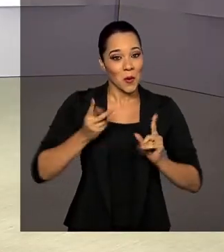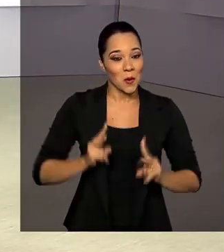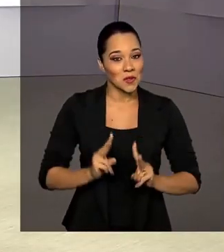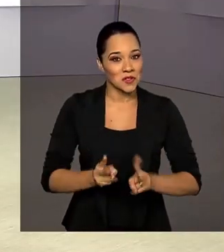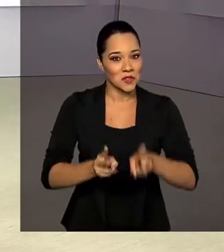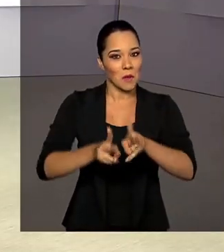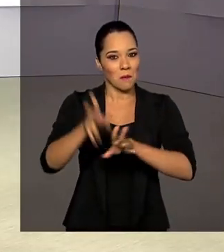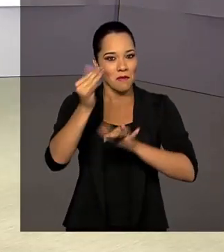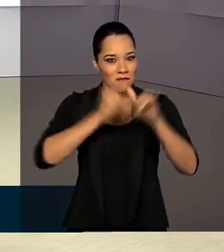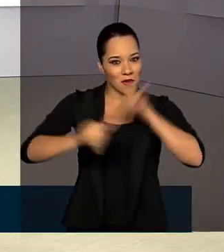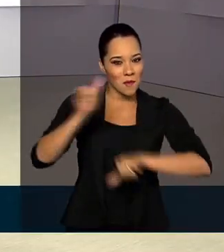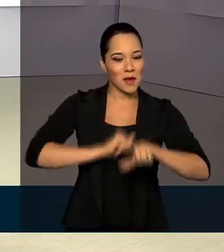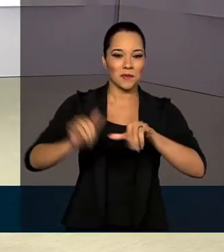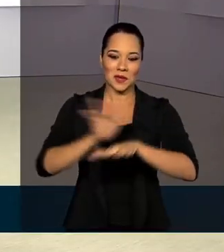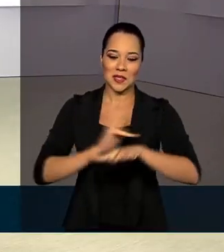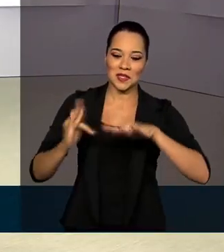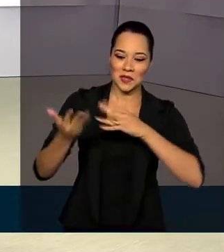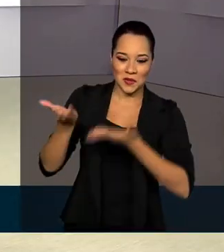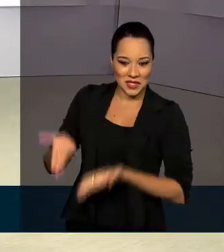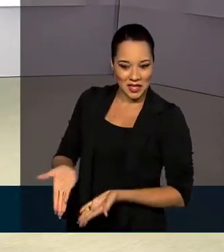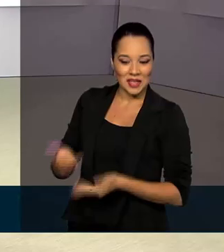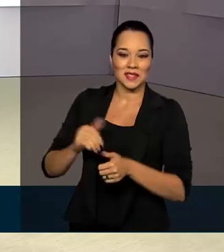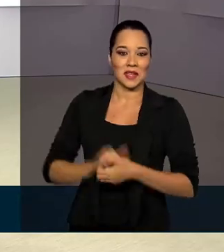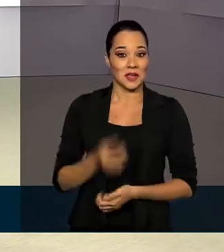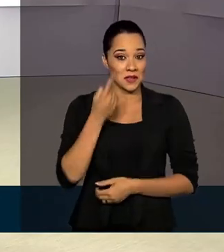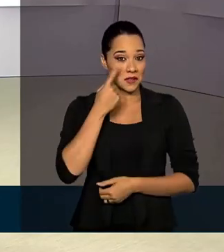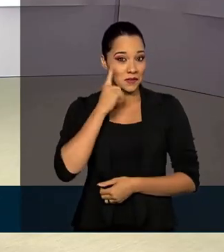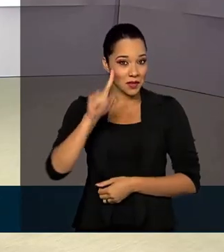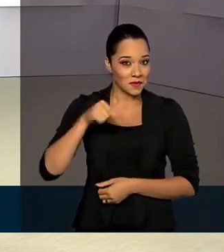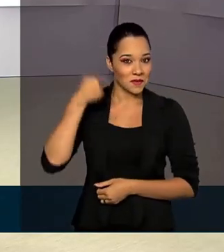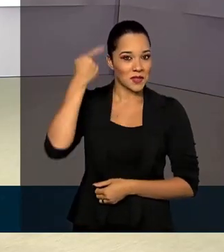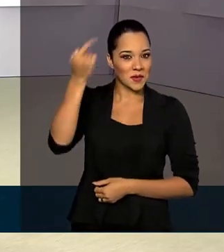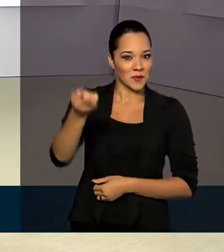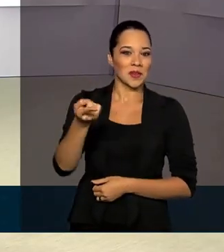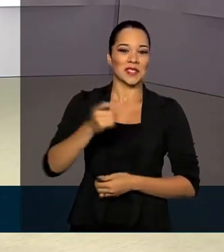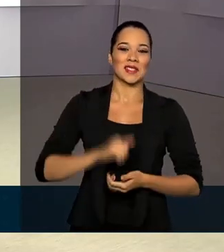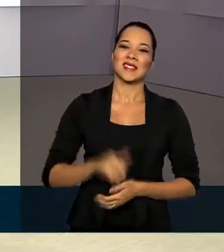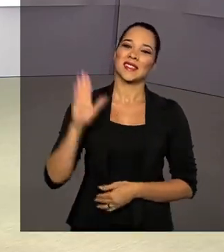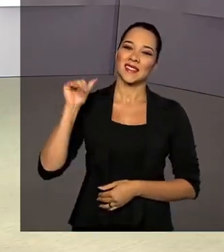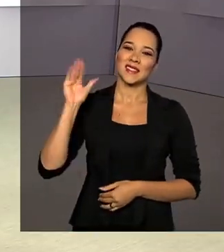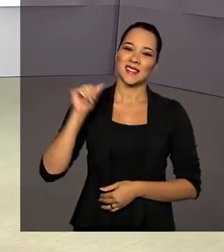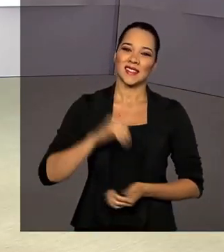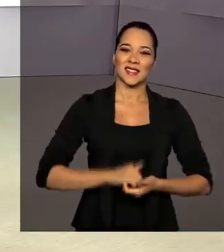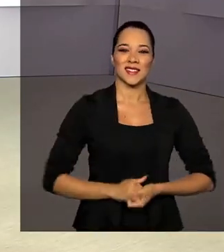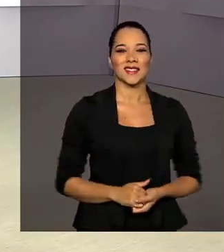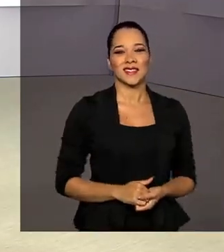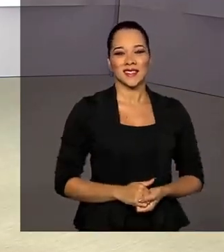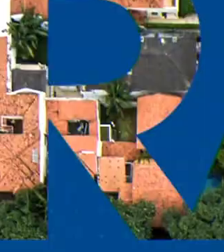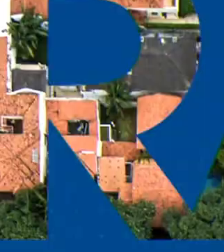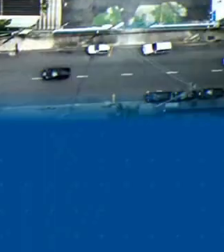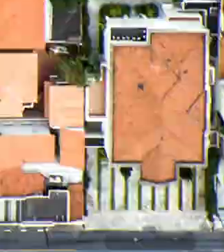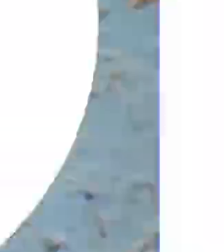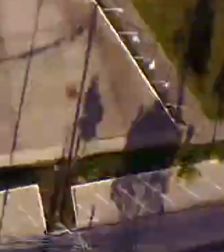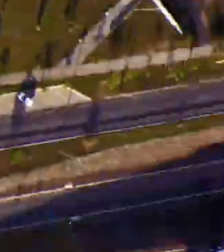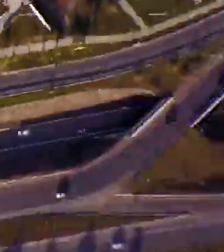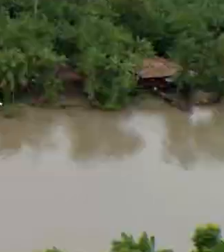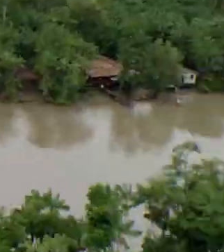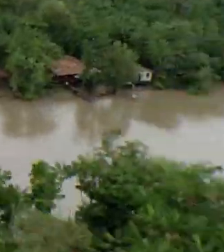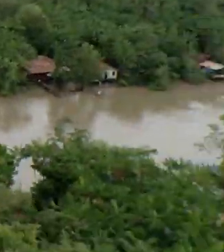Continue bem informado pelas nossas redes sociais. Nos vemos logo mais na próxima edição. Tchau, tchau. Tchau.